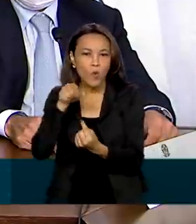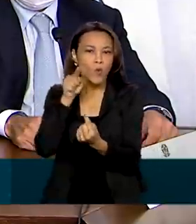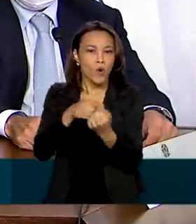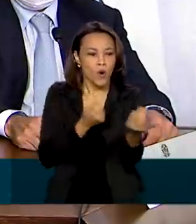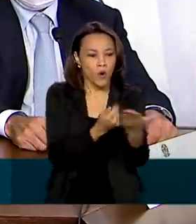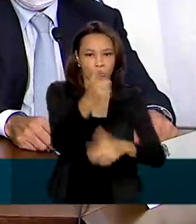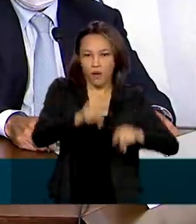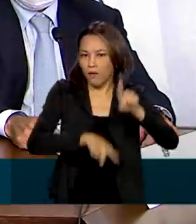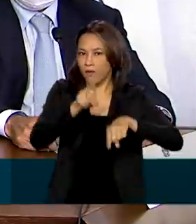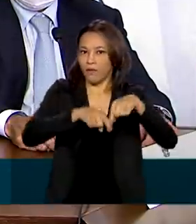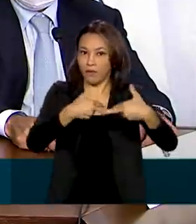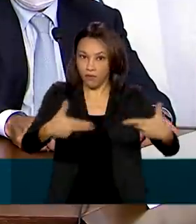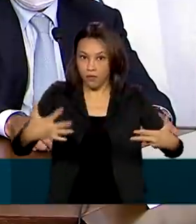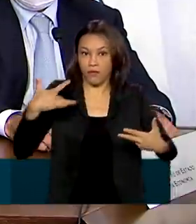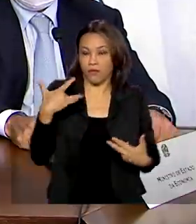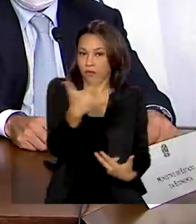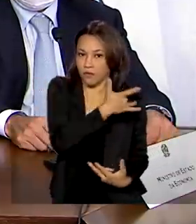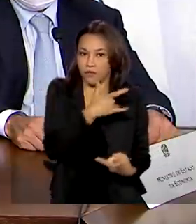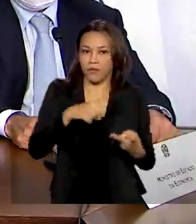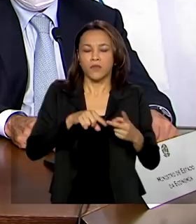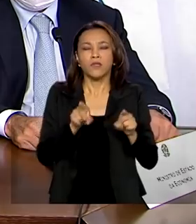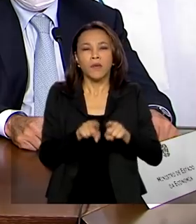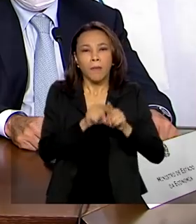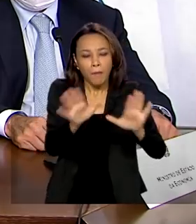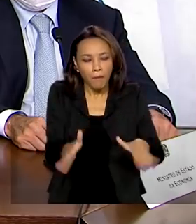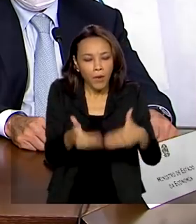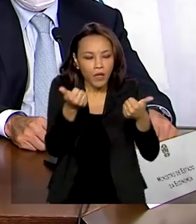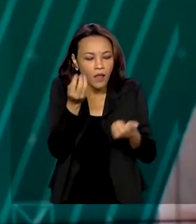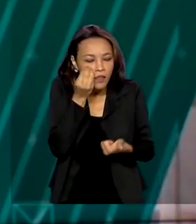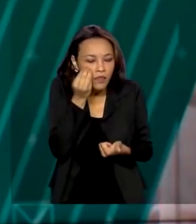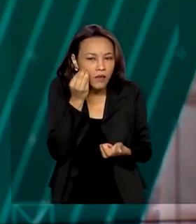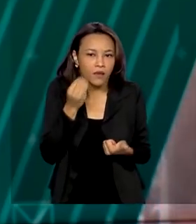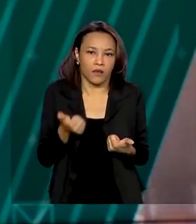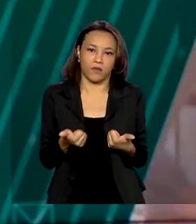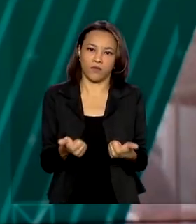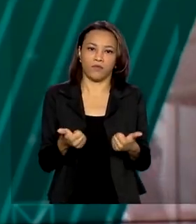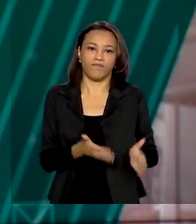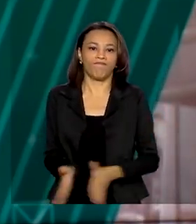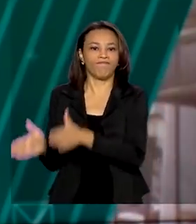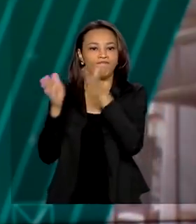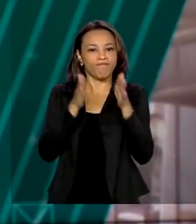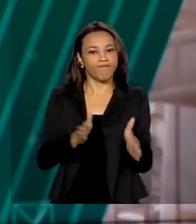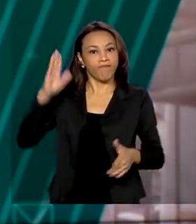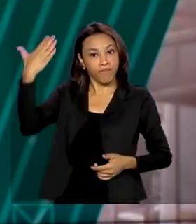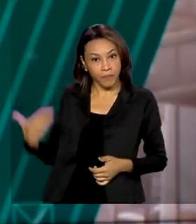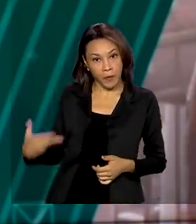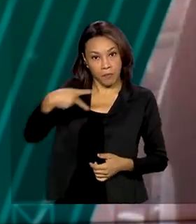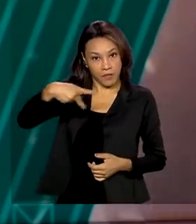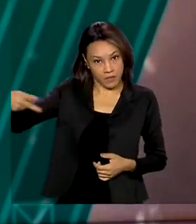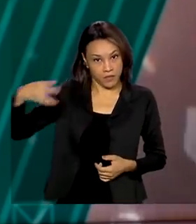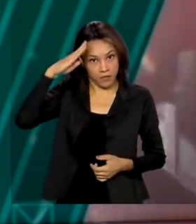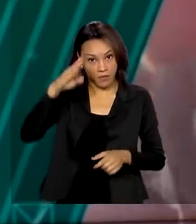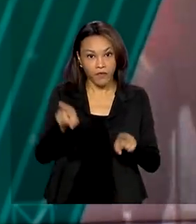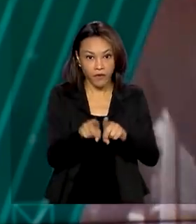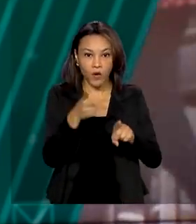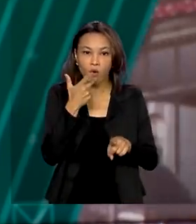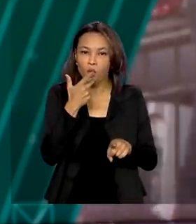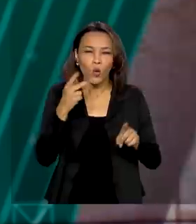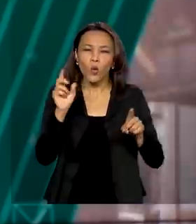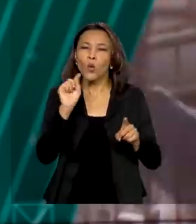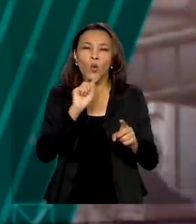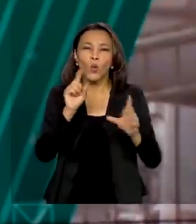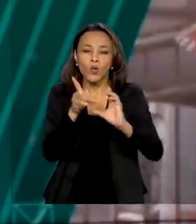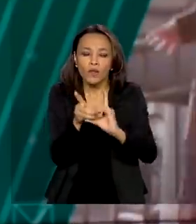e de elaboração de aperfeiçoamento de testes. O presidente disse também que o ideal de democracia do